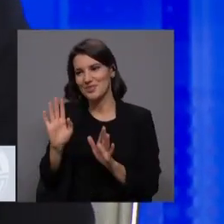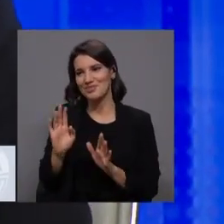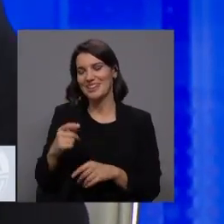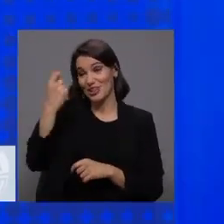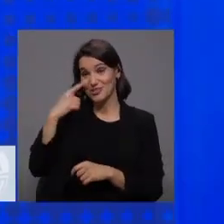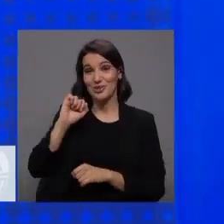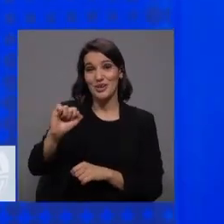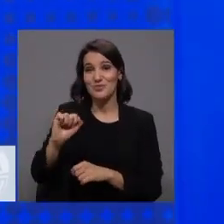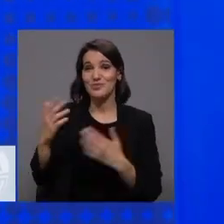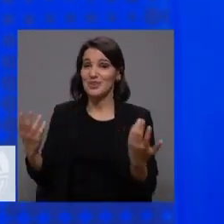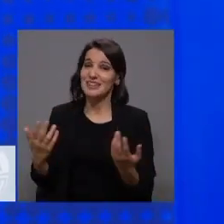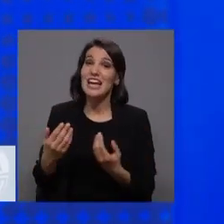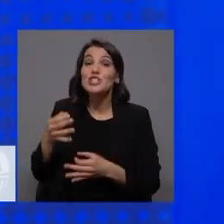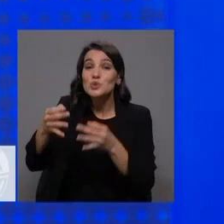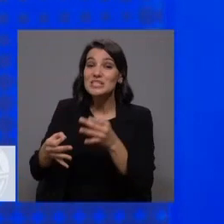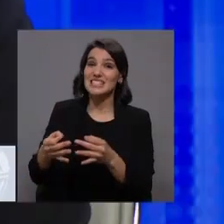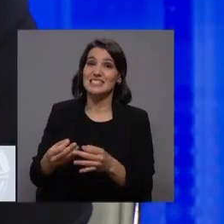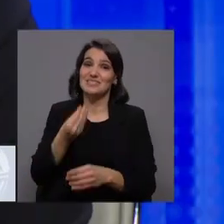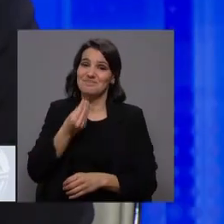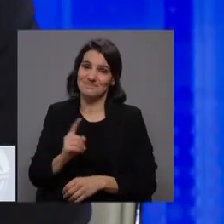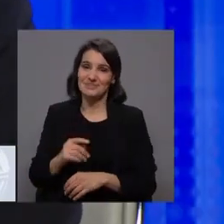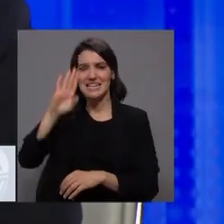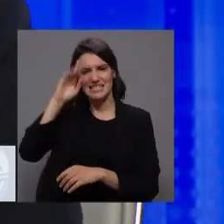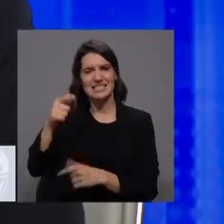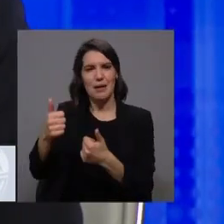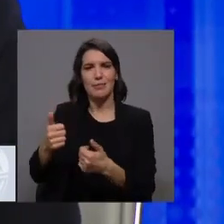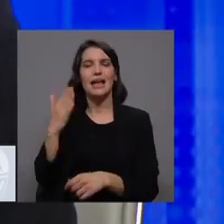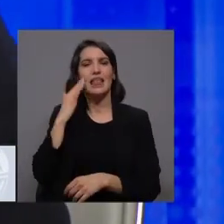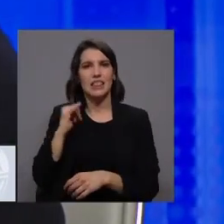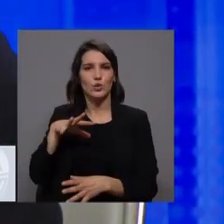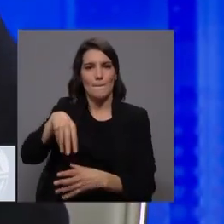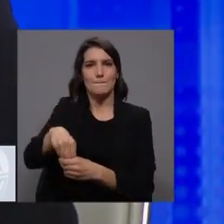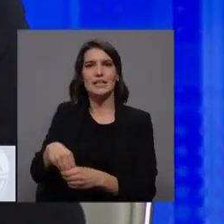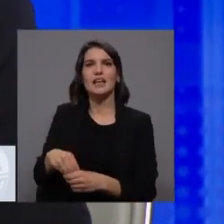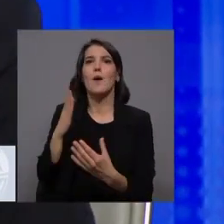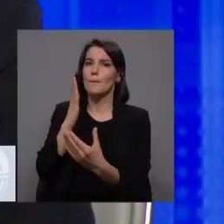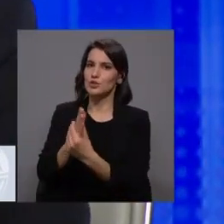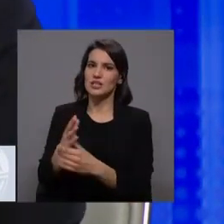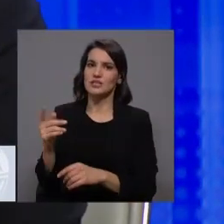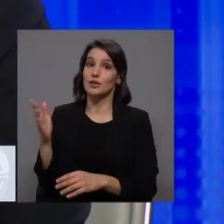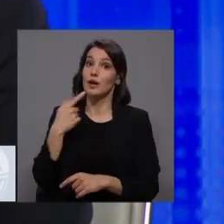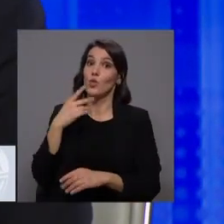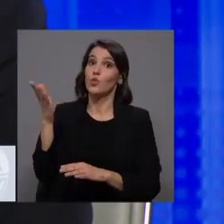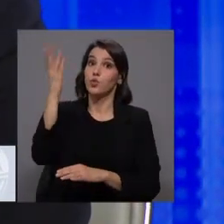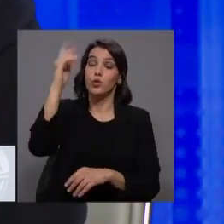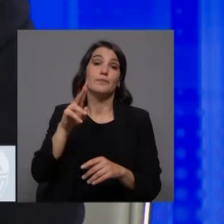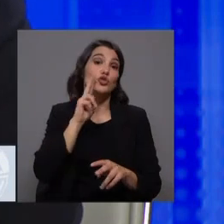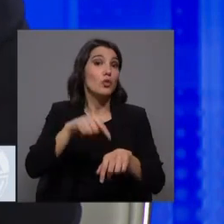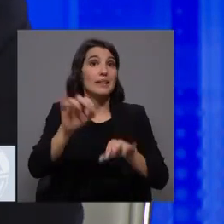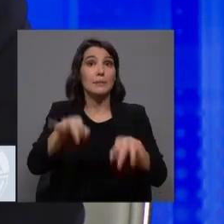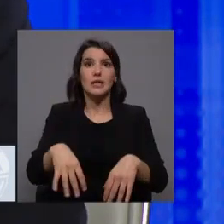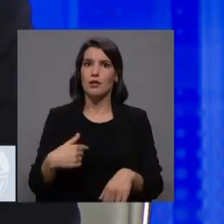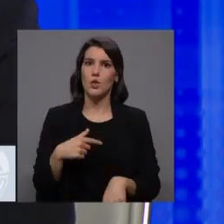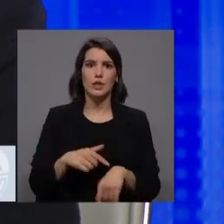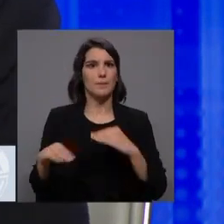seu tutorial não abona muito na Justiça. Porque como o Sr. Primeiro-Ministro sabe muito bem, tentou interferir num dos casos mais... Muito bem, André Ventura, estamos a terminar, não podemos eu tenho mesmo tempo,